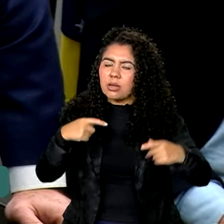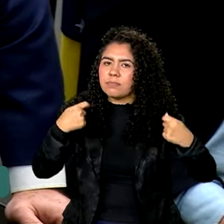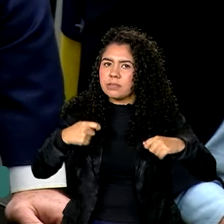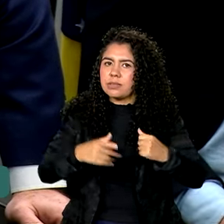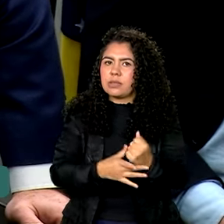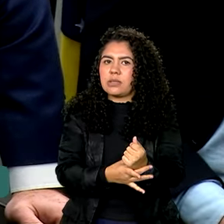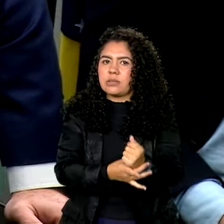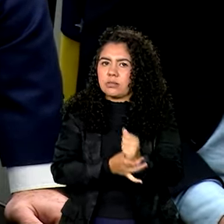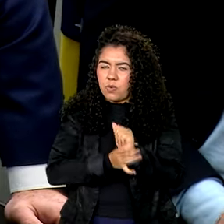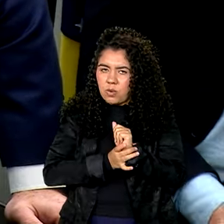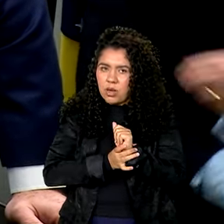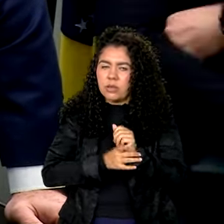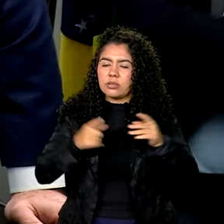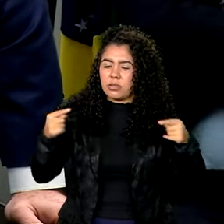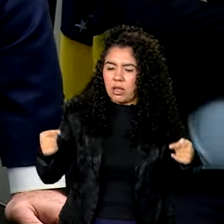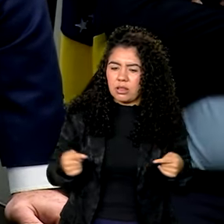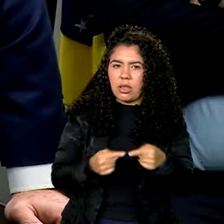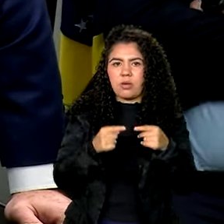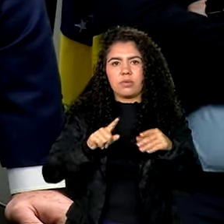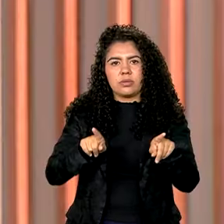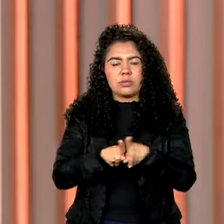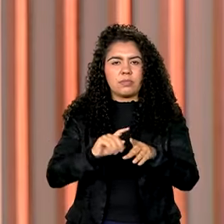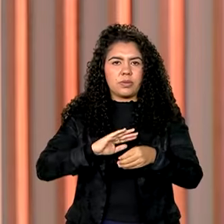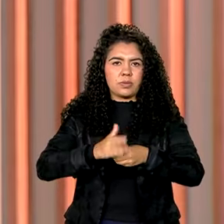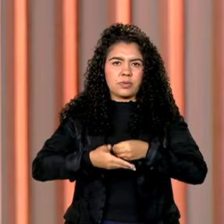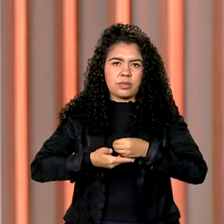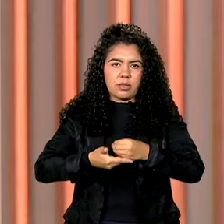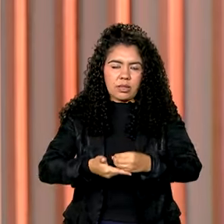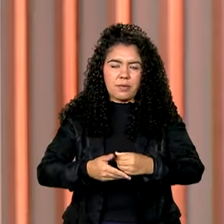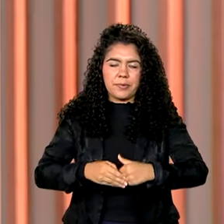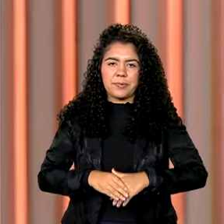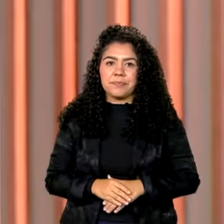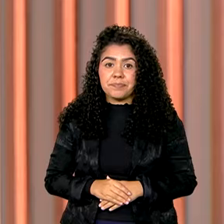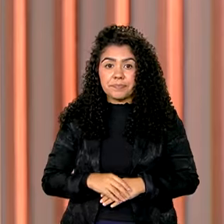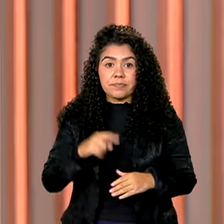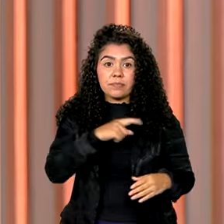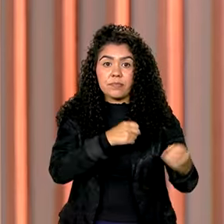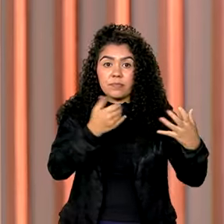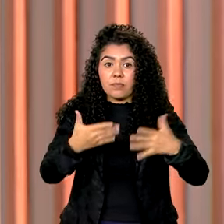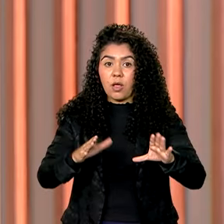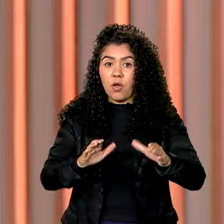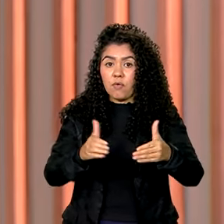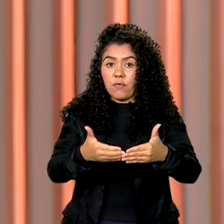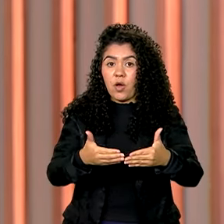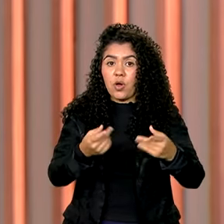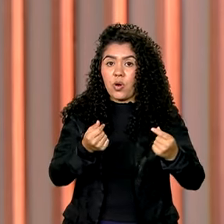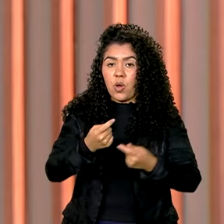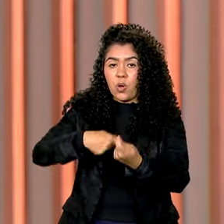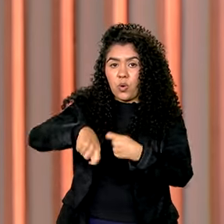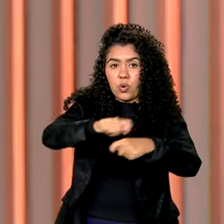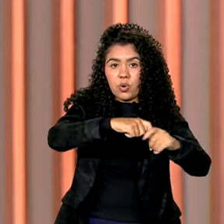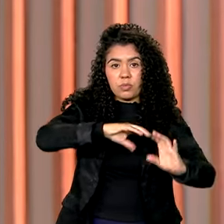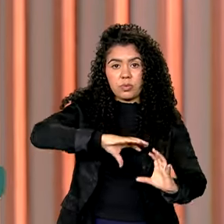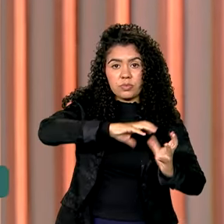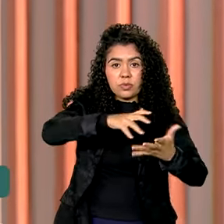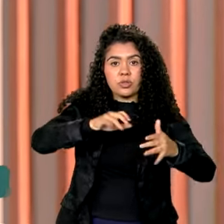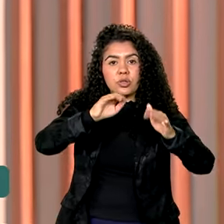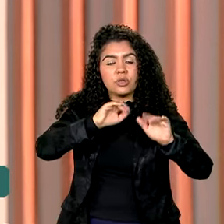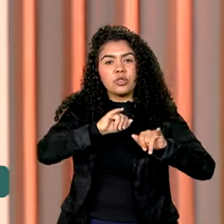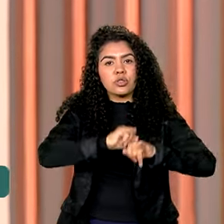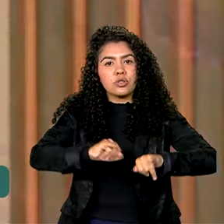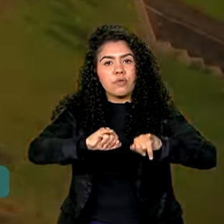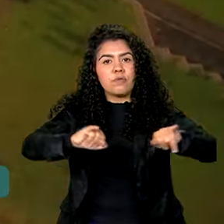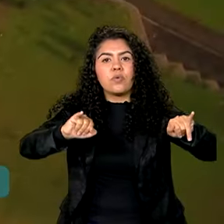segura, adequada e sustentável. O Fórum Econômico Mundial divulgou um estudo que